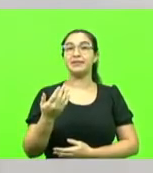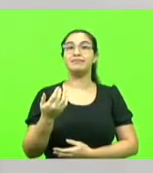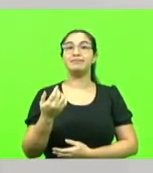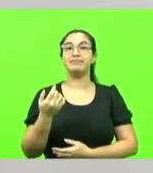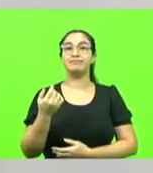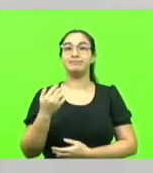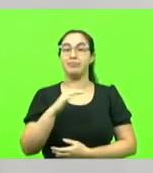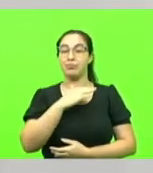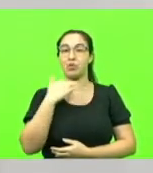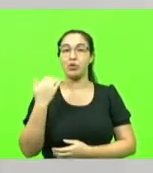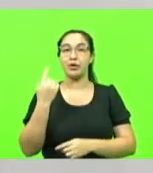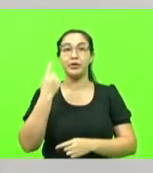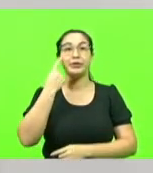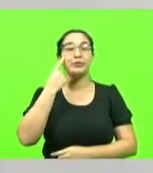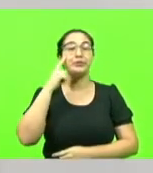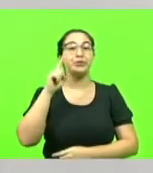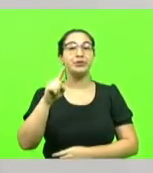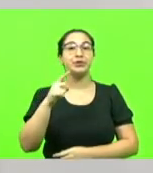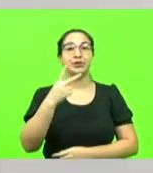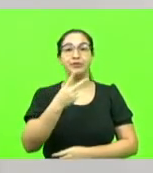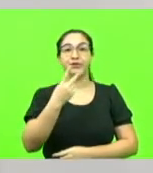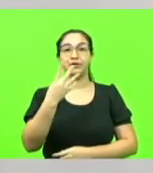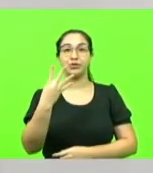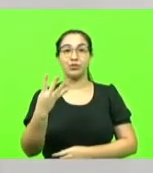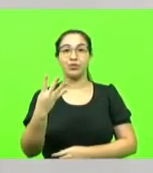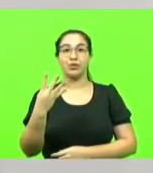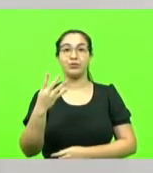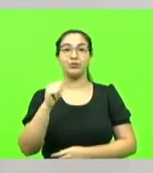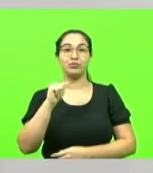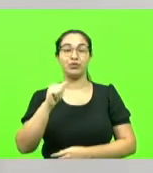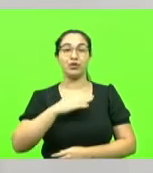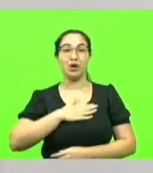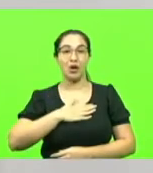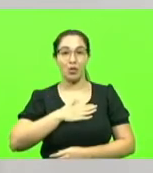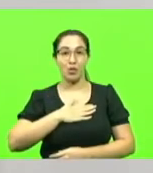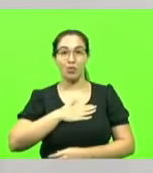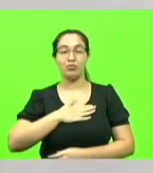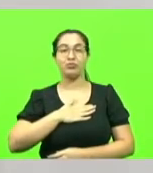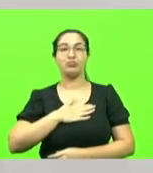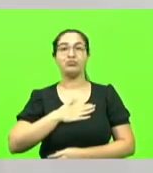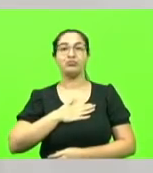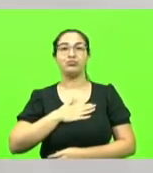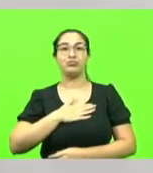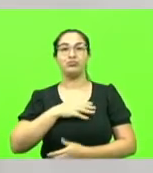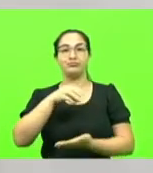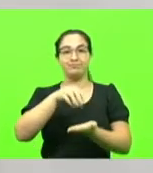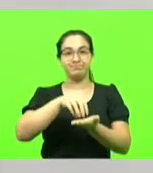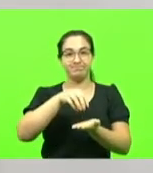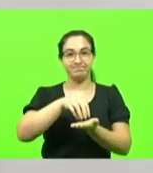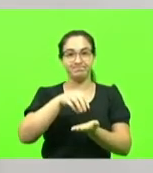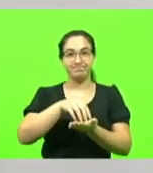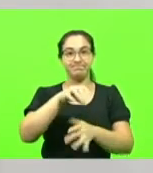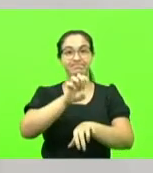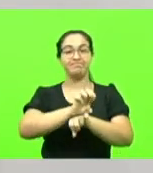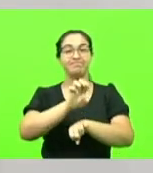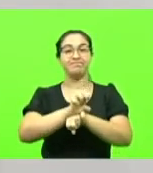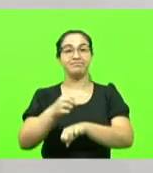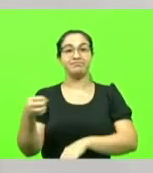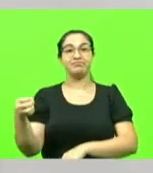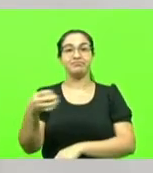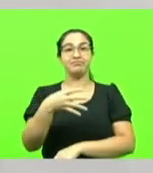agosto, Getúlio Vargas, que foi o grande promotor da centralização através do Estado Novo, que se